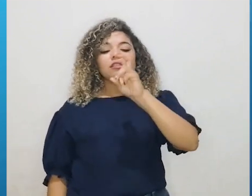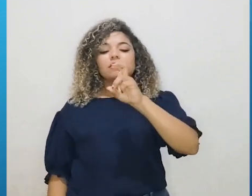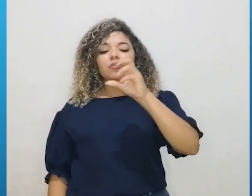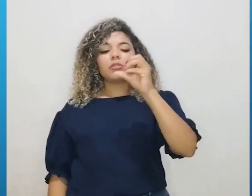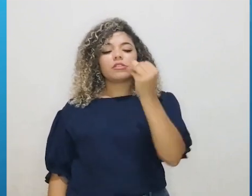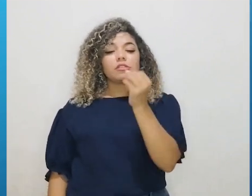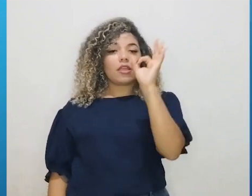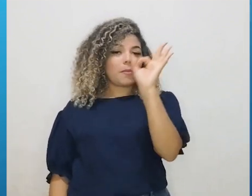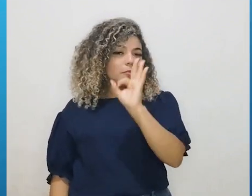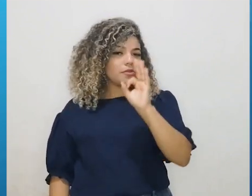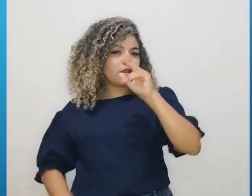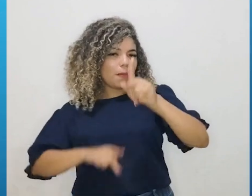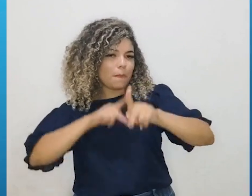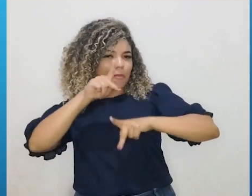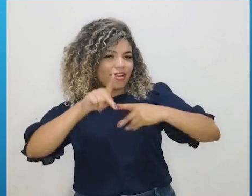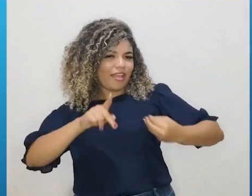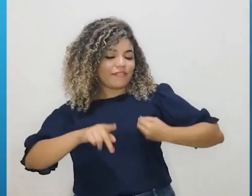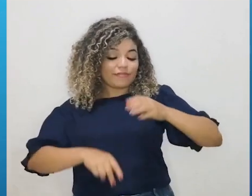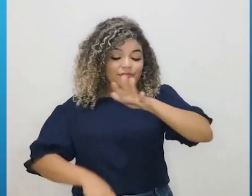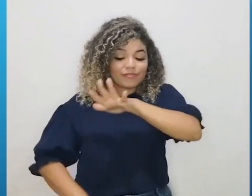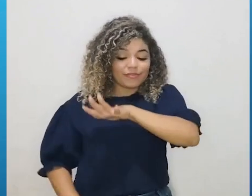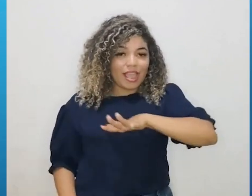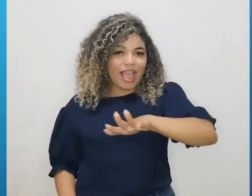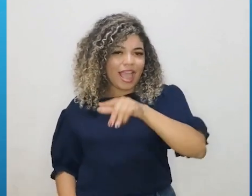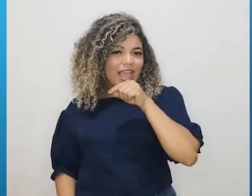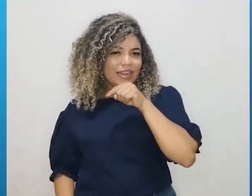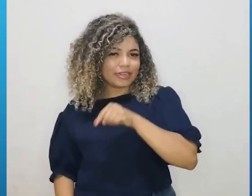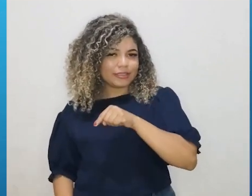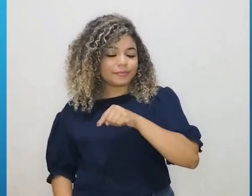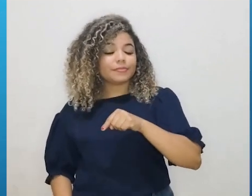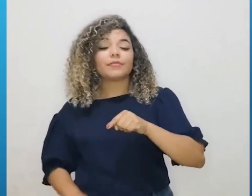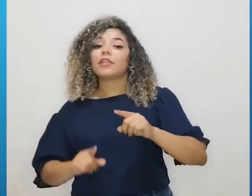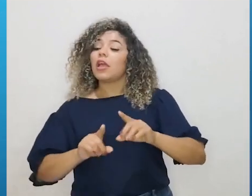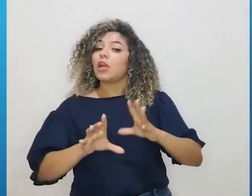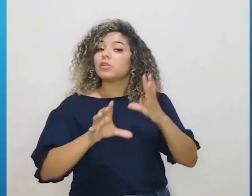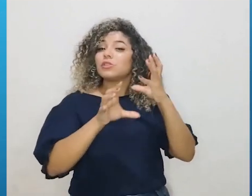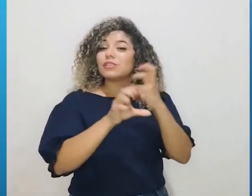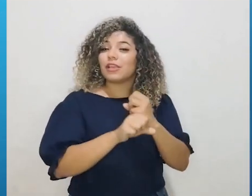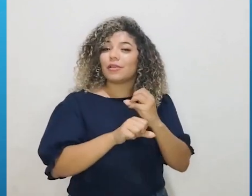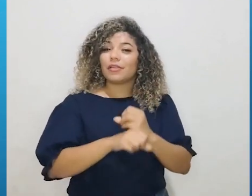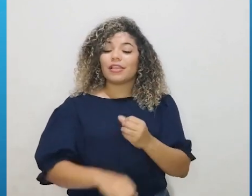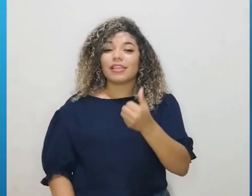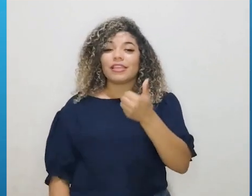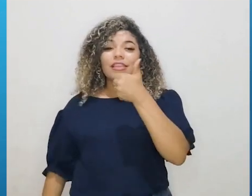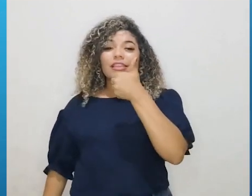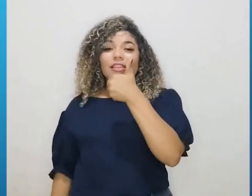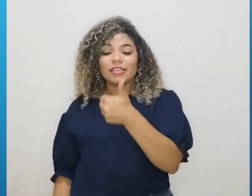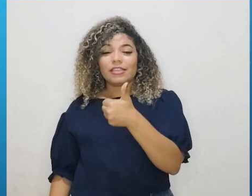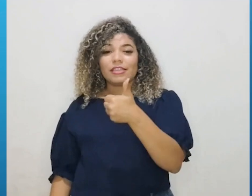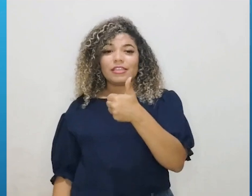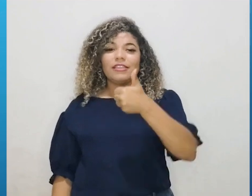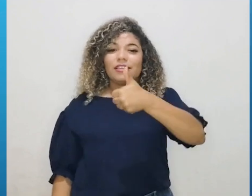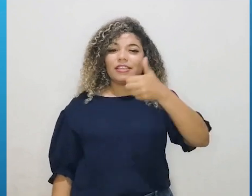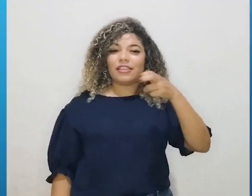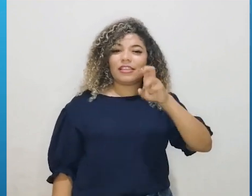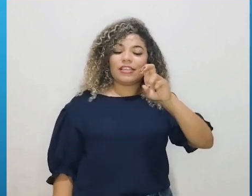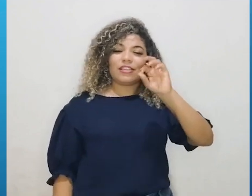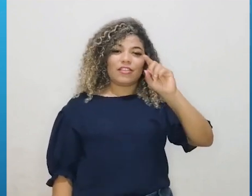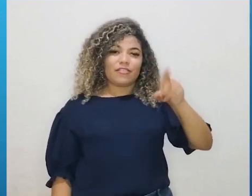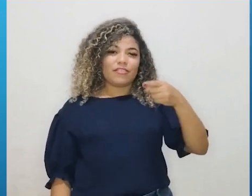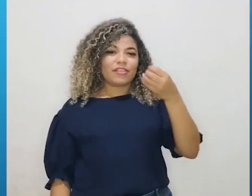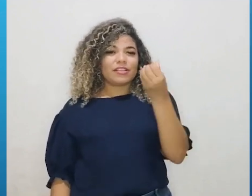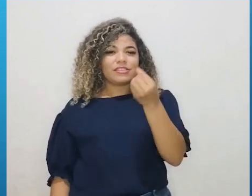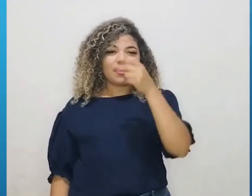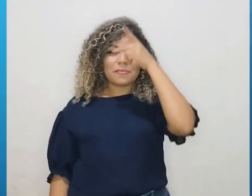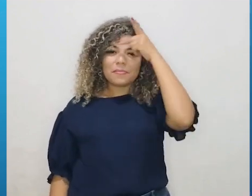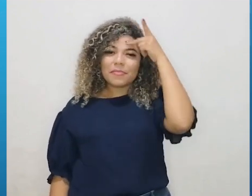% da população do país. Ao todo, 115,6 milhões